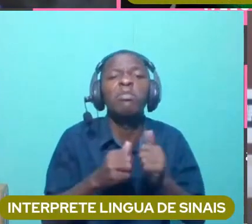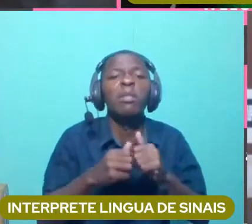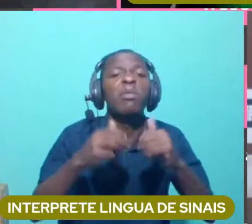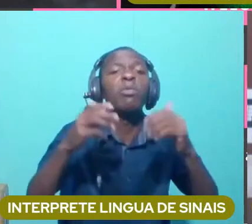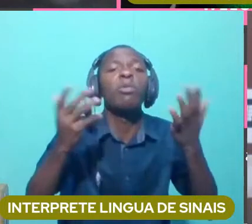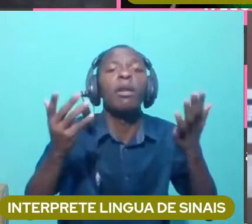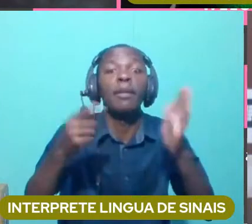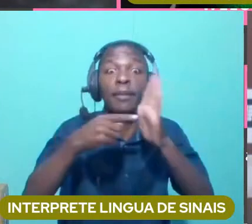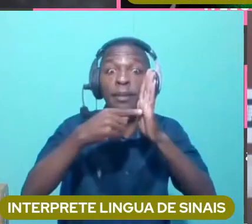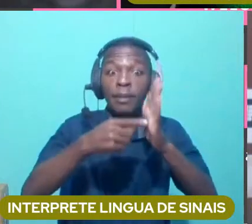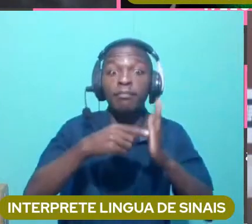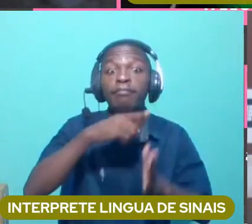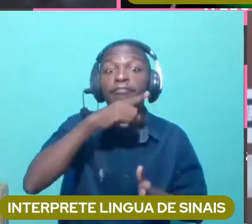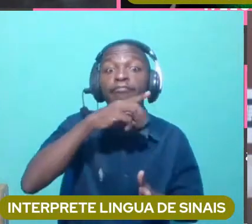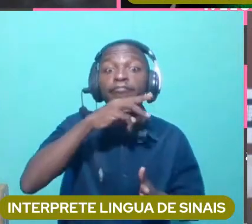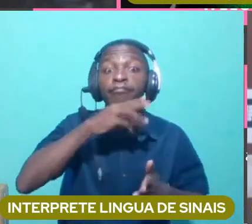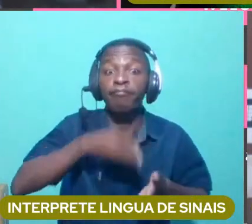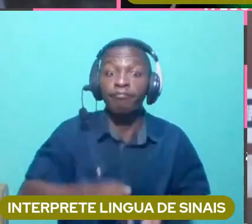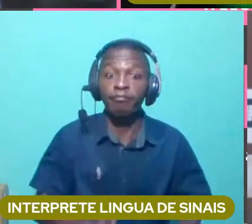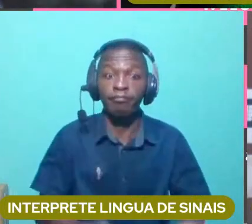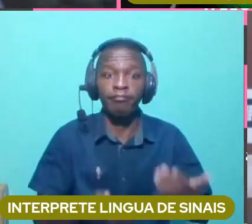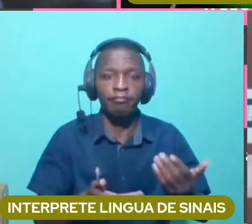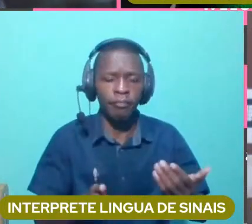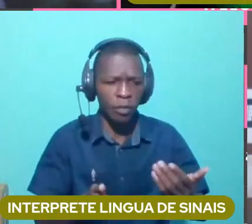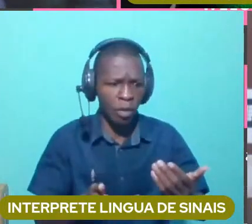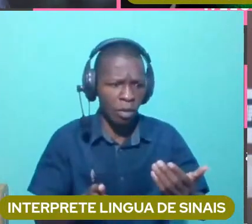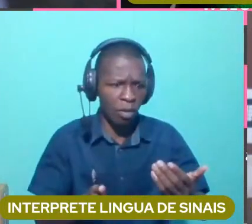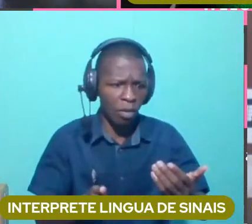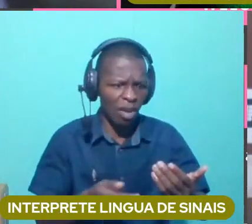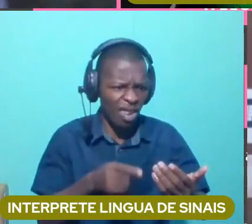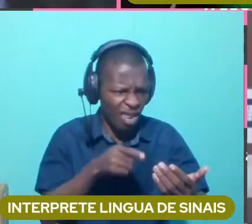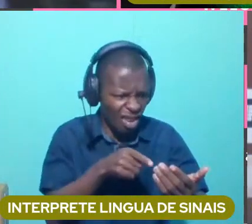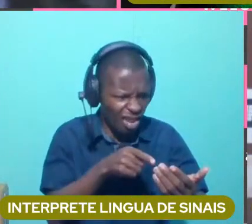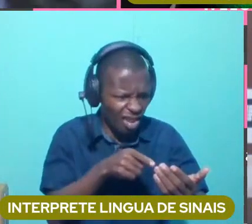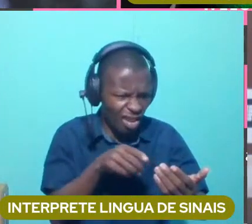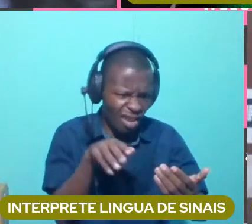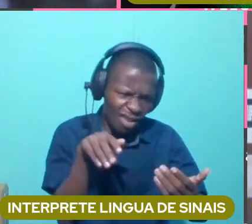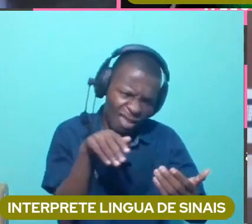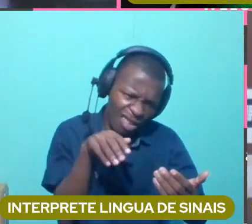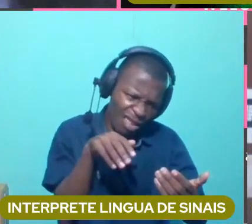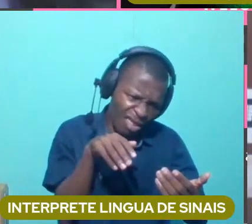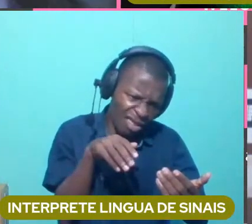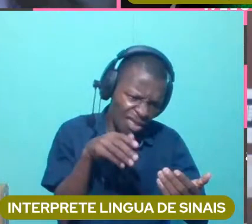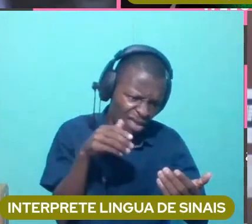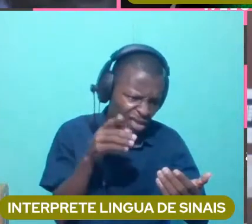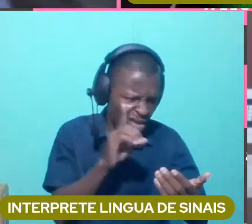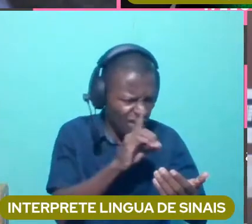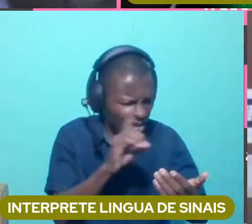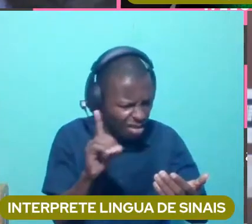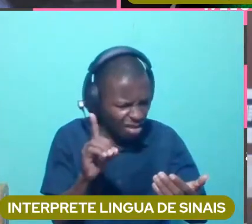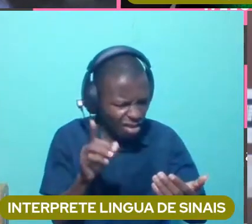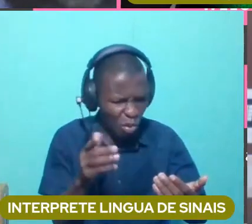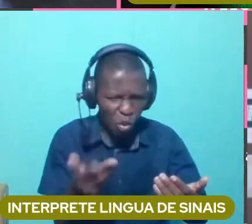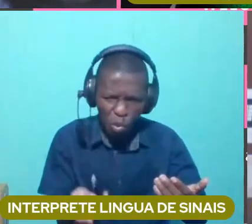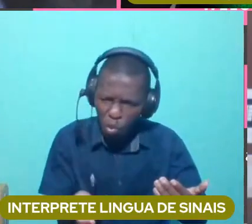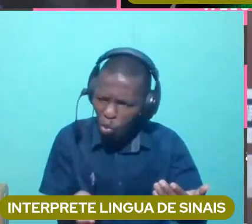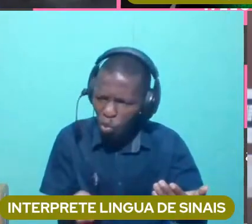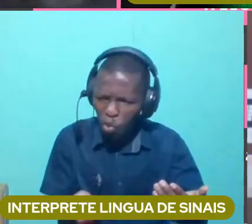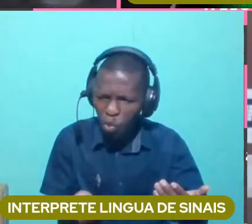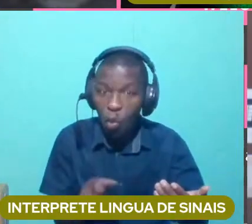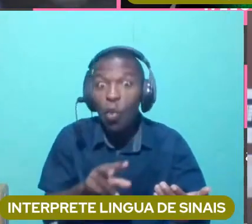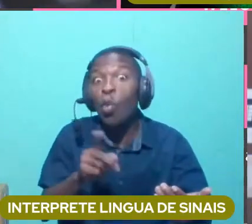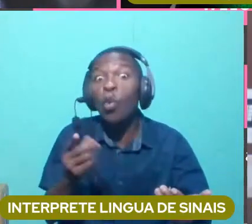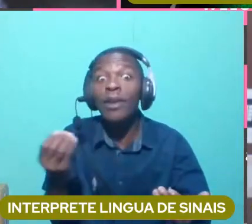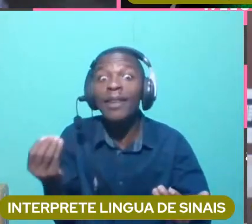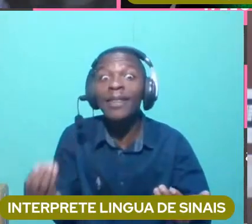e uma criança com deficiência, um rapaz, a própria família ainda não está muito bem preparada sobre a igualdade de direitos. Nós temos